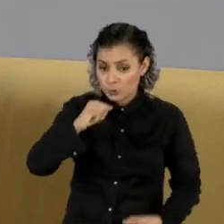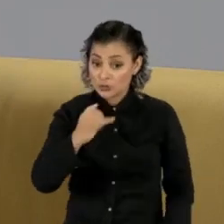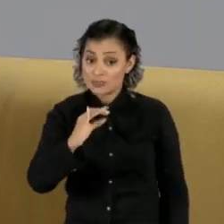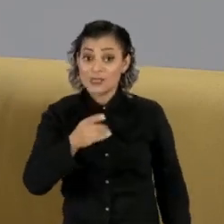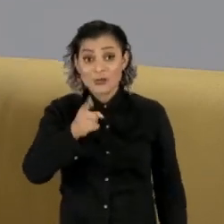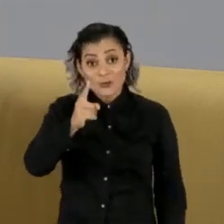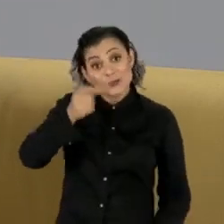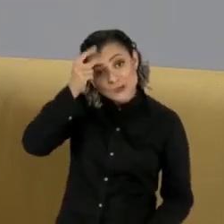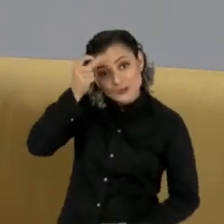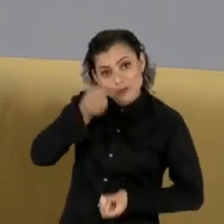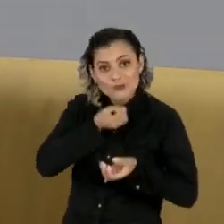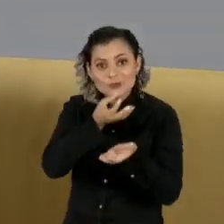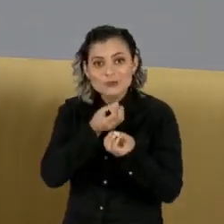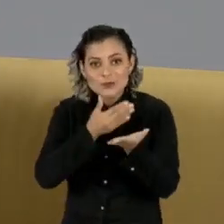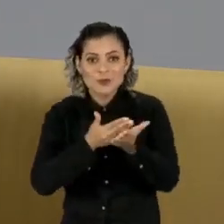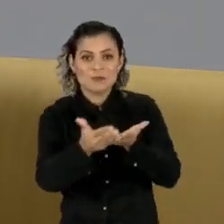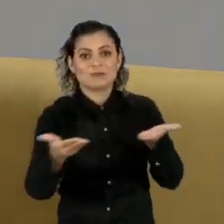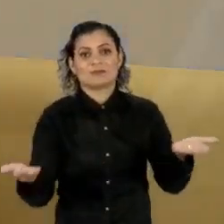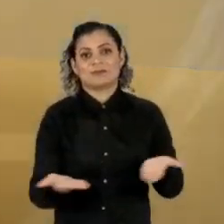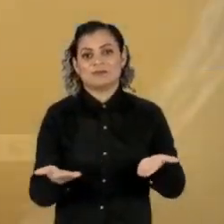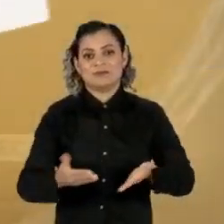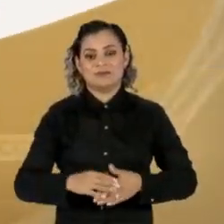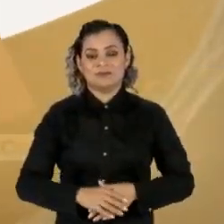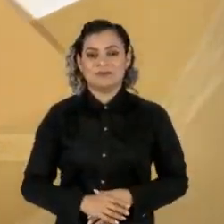Cultura de Informação começa agora.